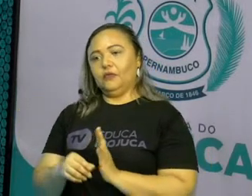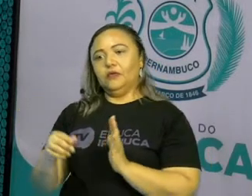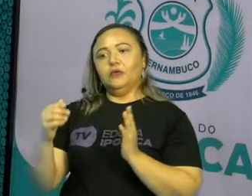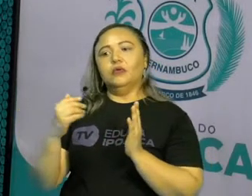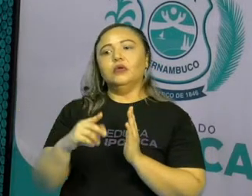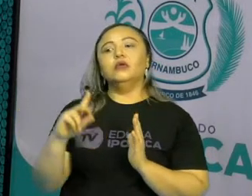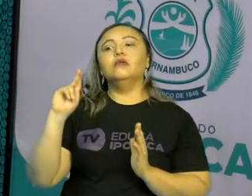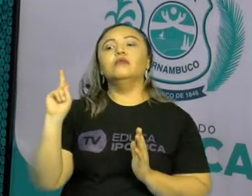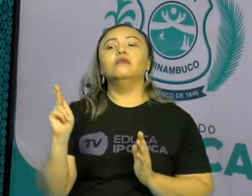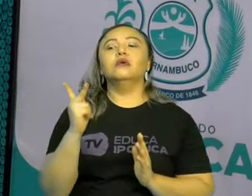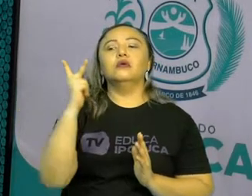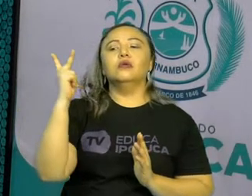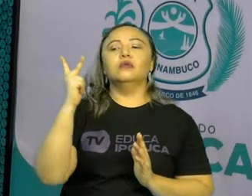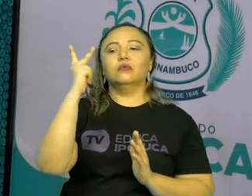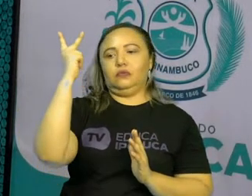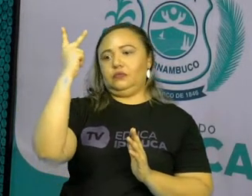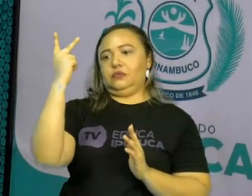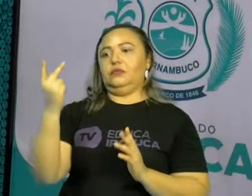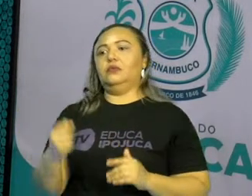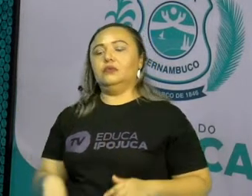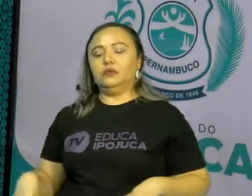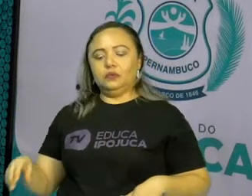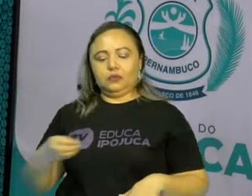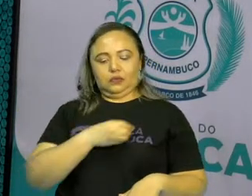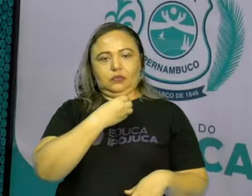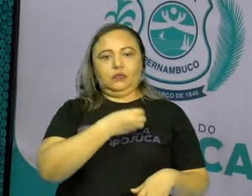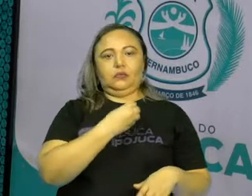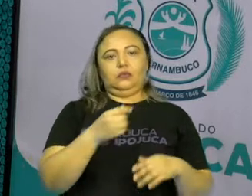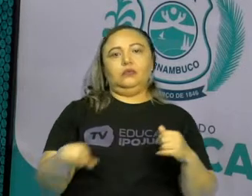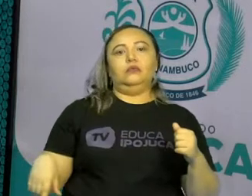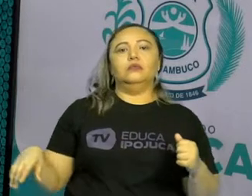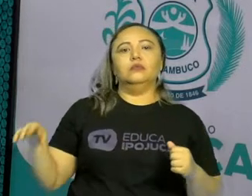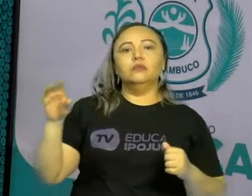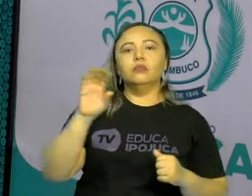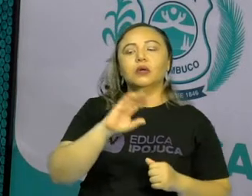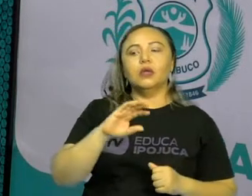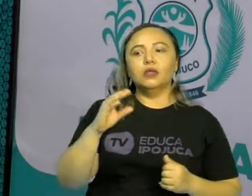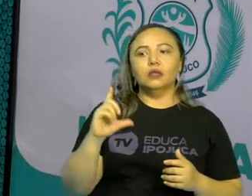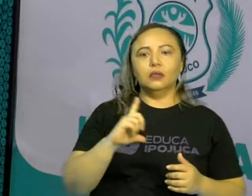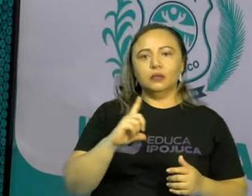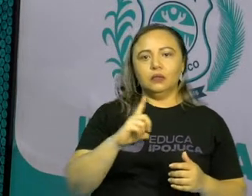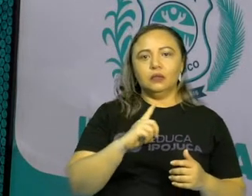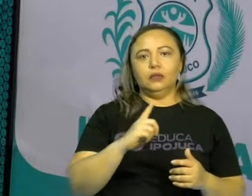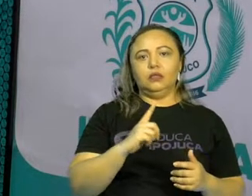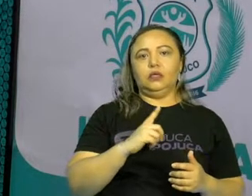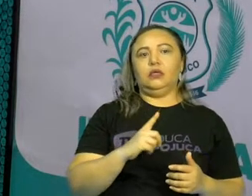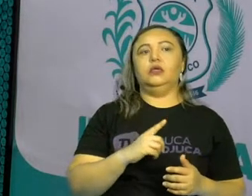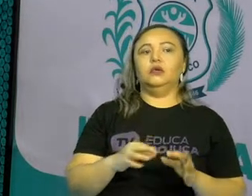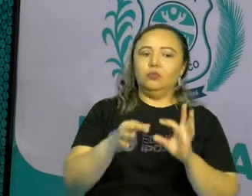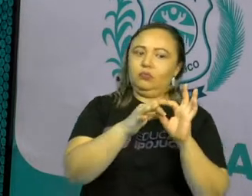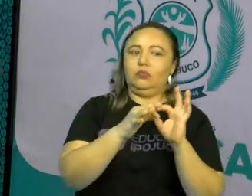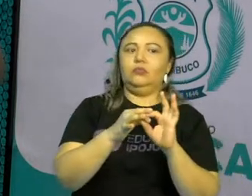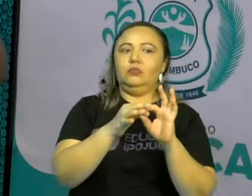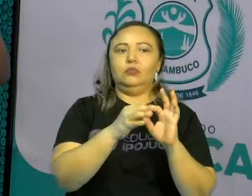vamos utilizar no nosso dia a dia para ter uma boa relação com o próximo.